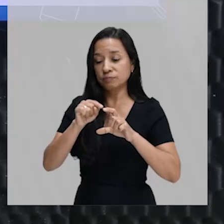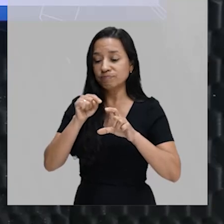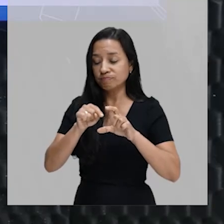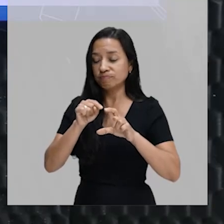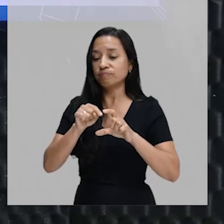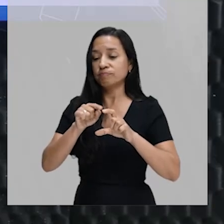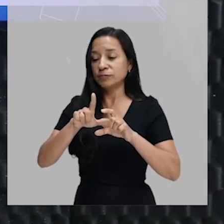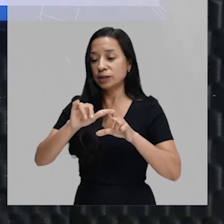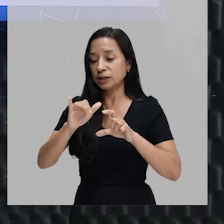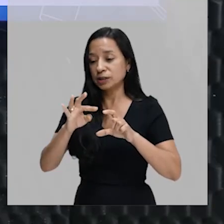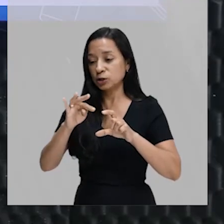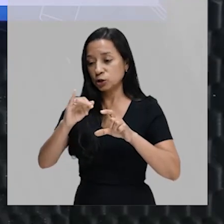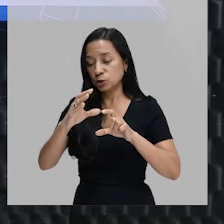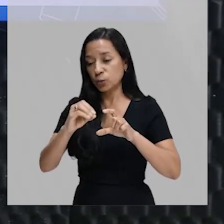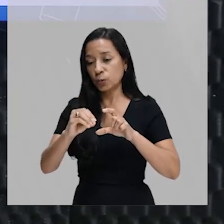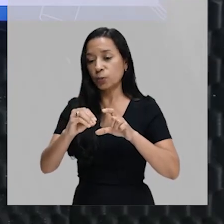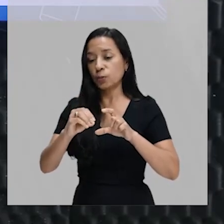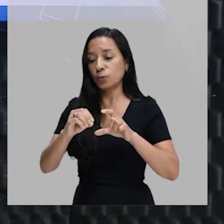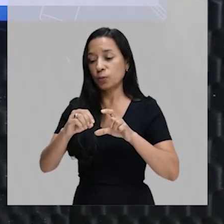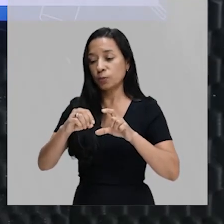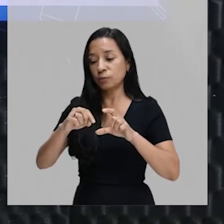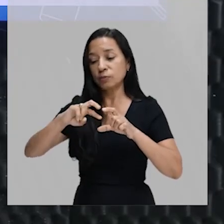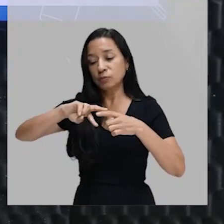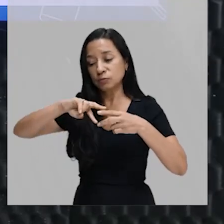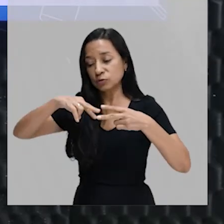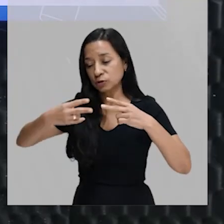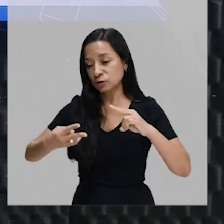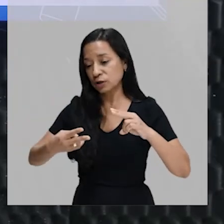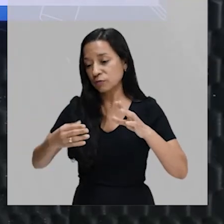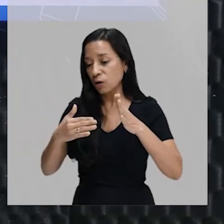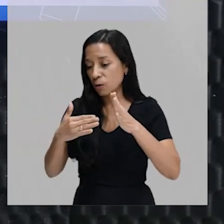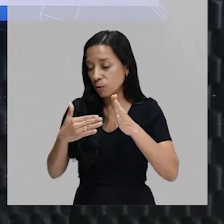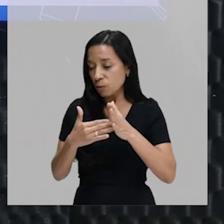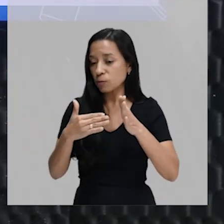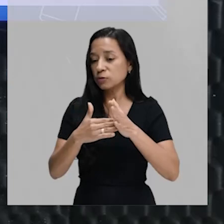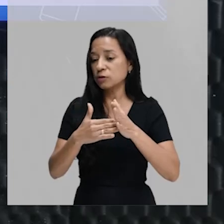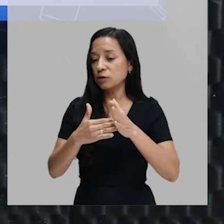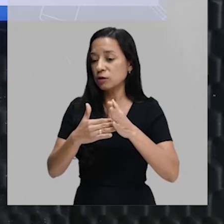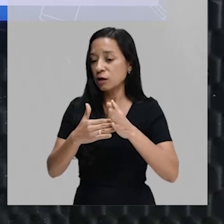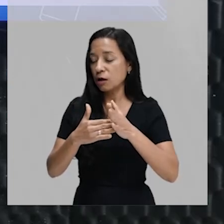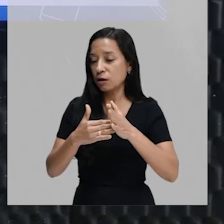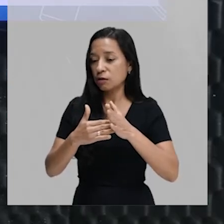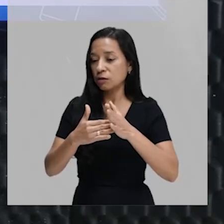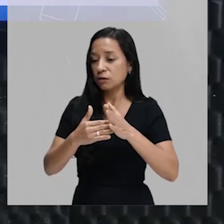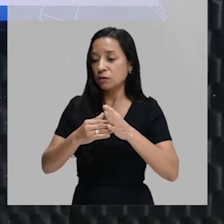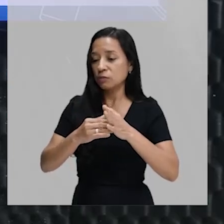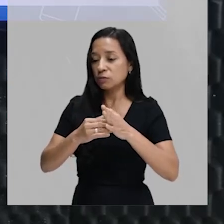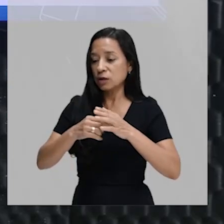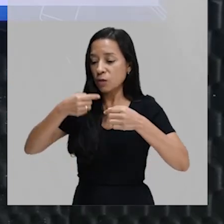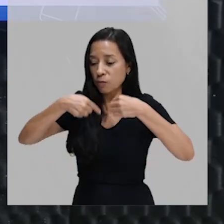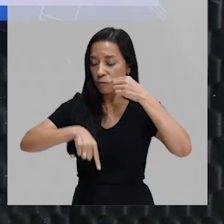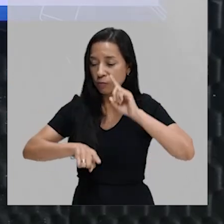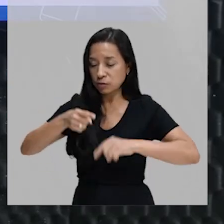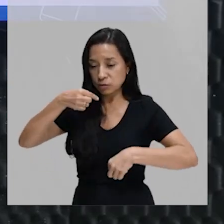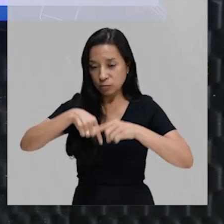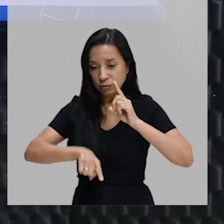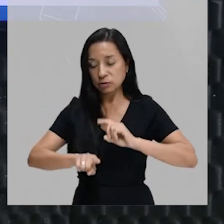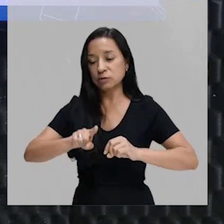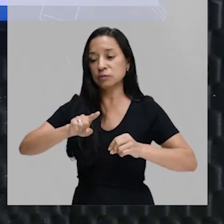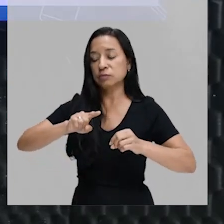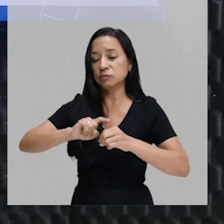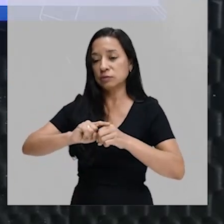genético que foi injetado, ele vai controlar o metabolismo dessa bactéria, fazendo com que esta